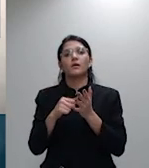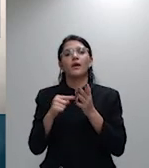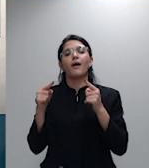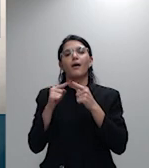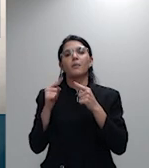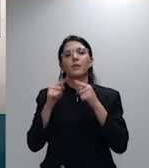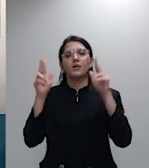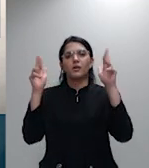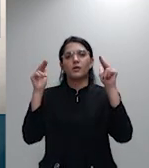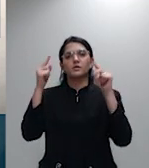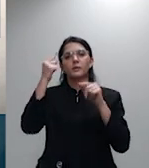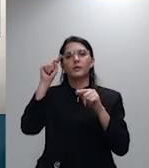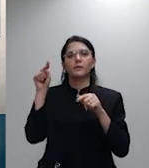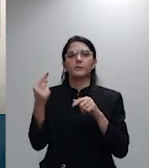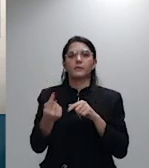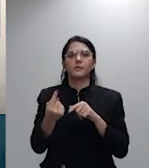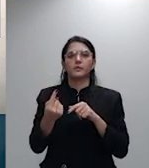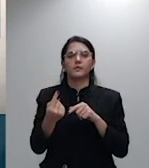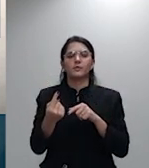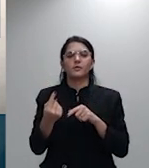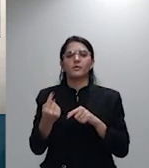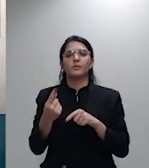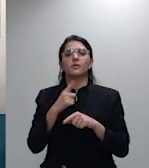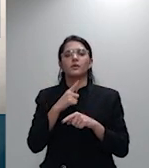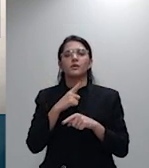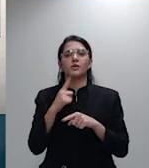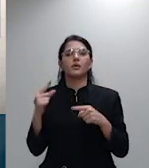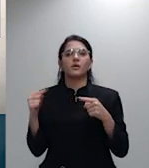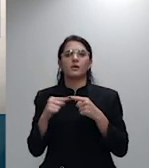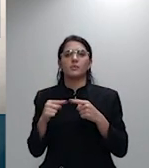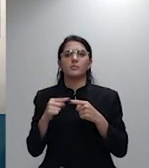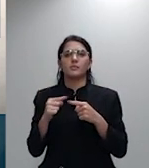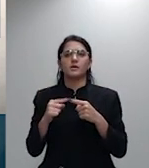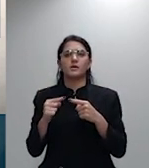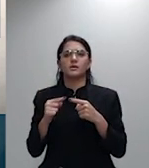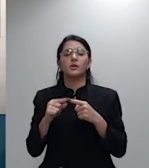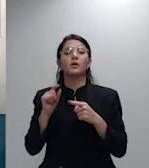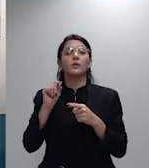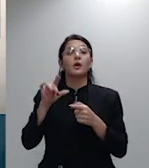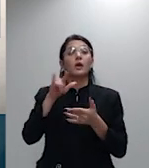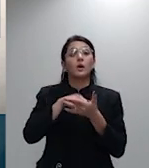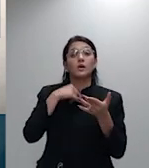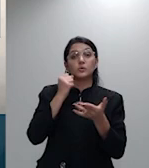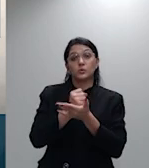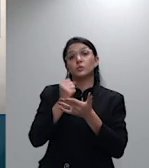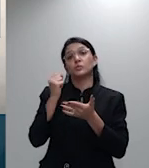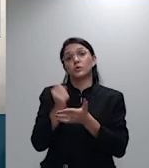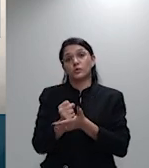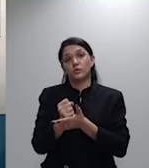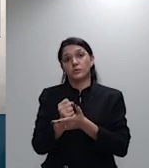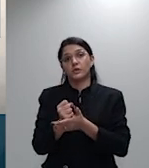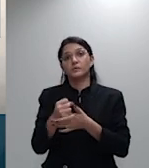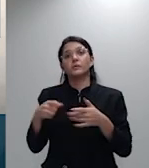exibição de documento e a alegação de que teria havido